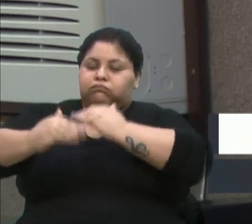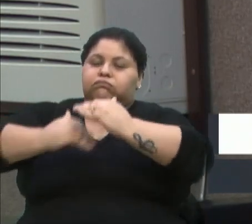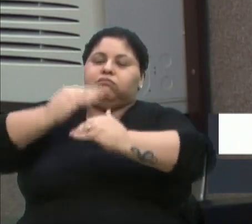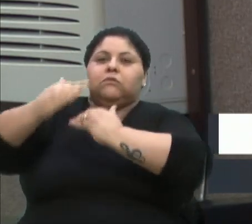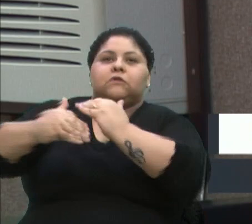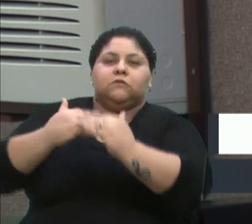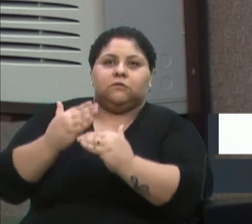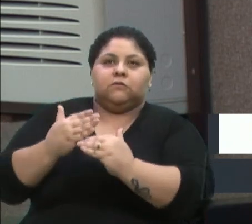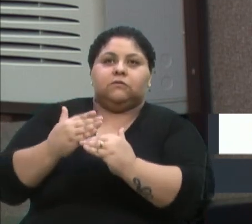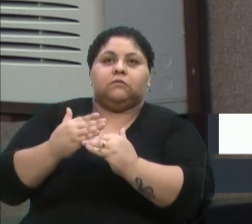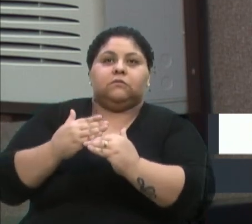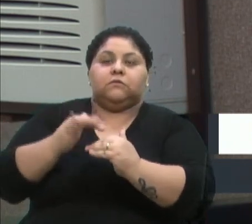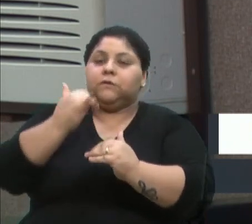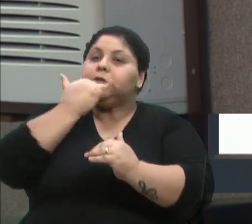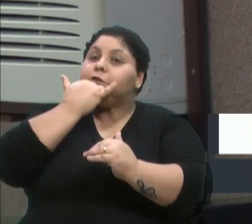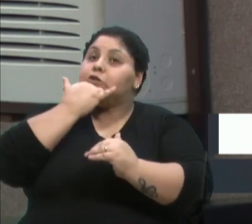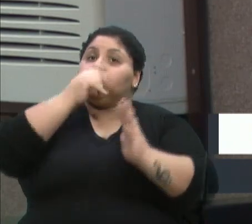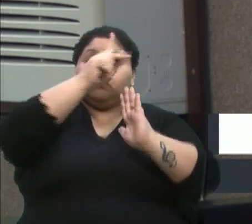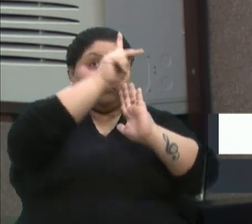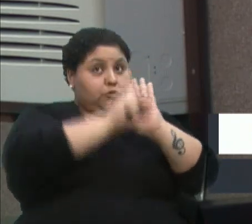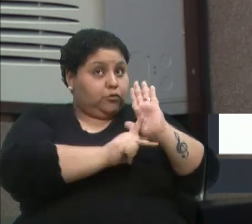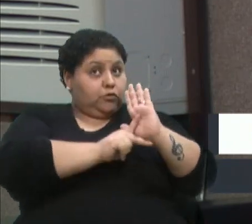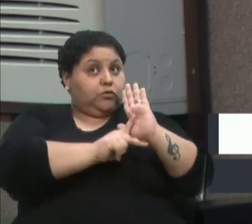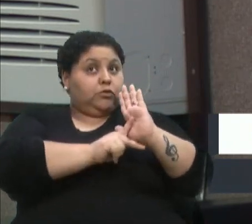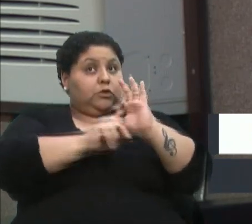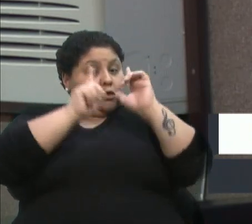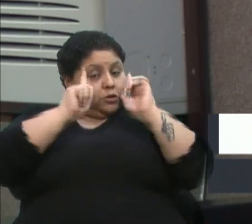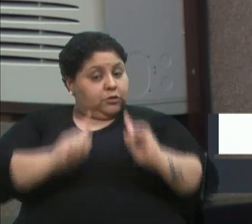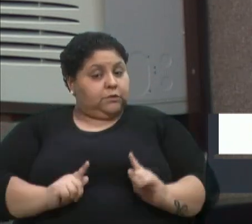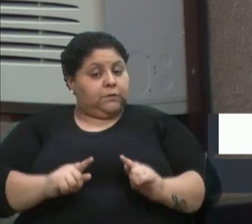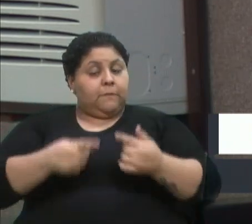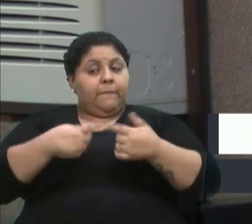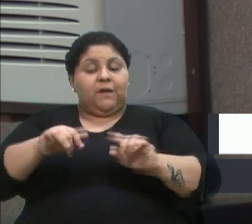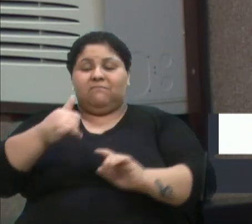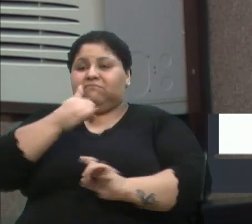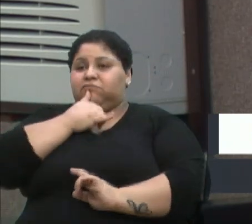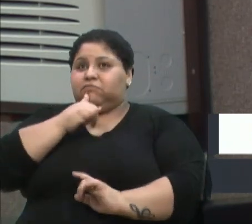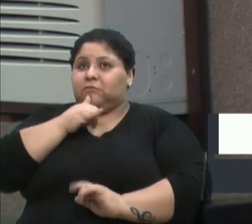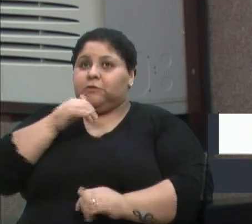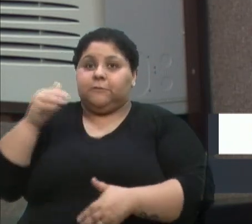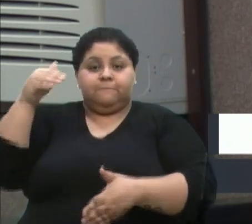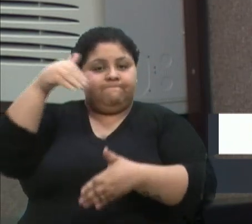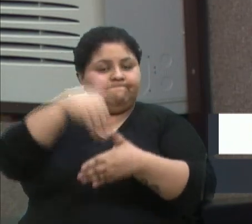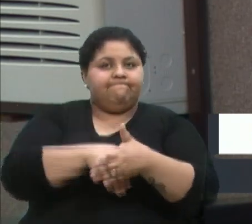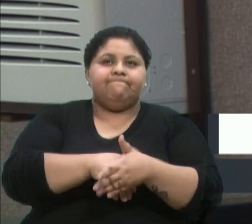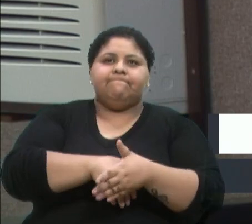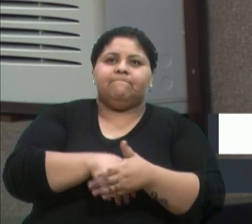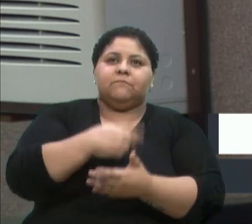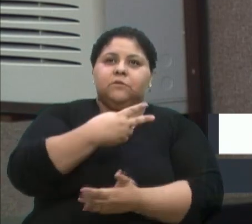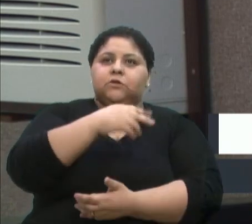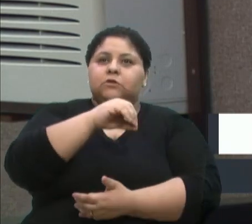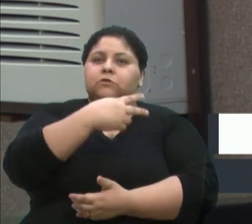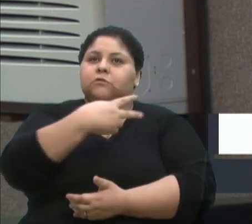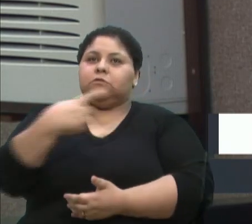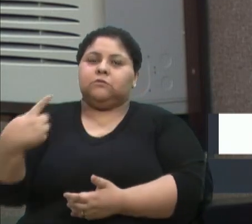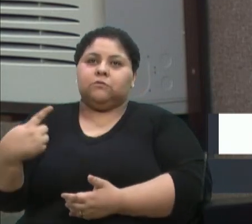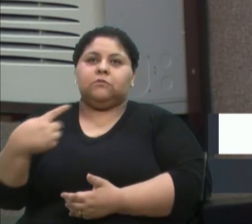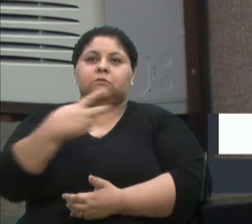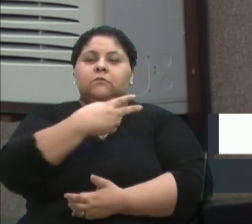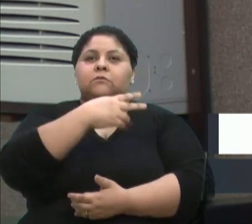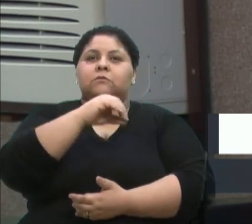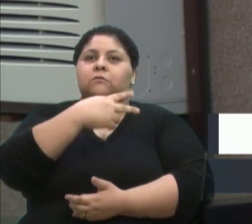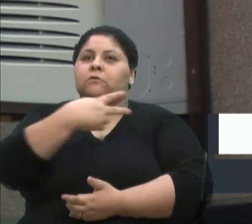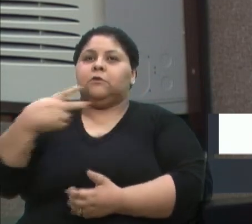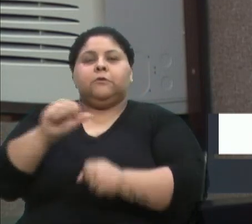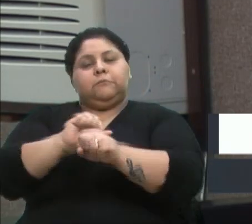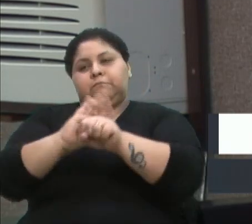gestado, infelizmente não pôde ser, vamos dizer, aplicado já no ano de 2021, em 2022, em função da